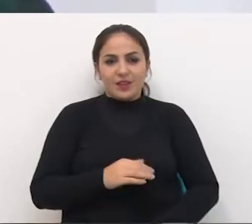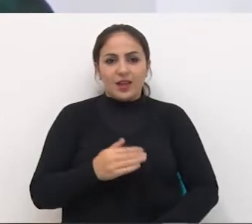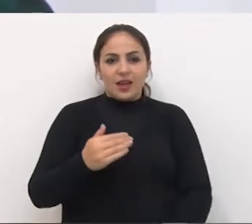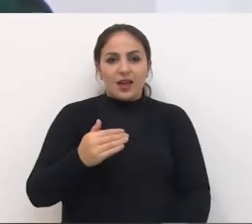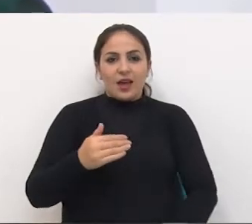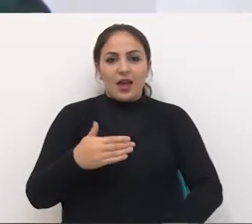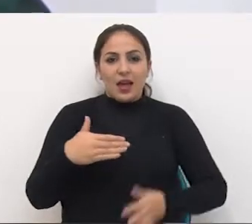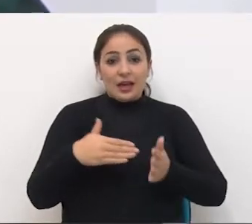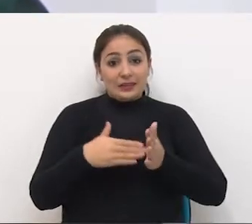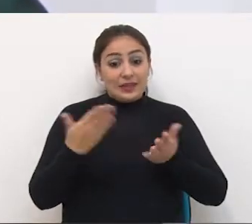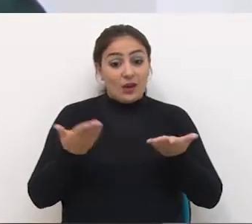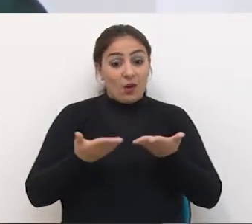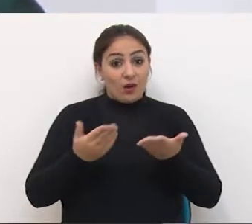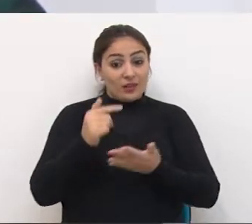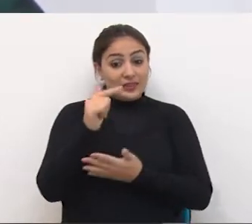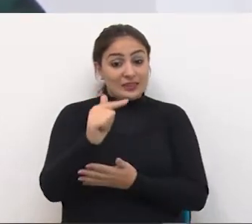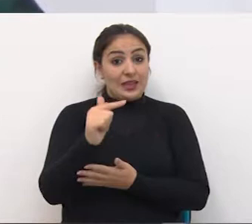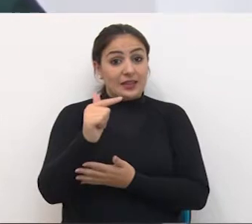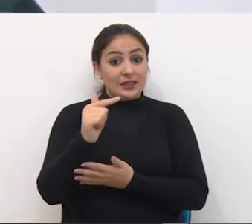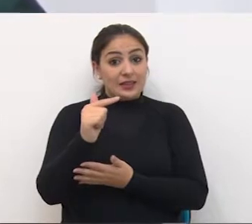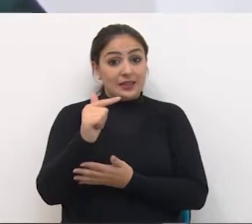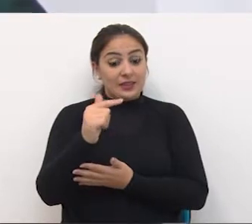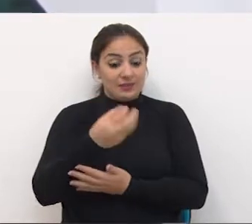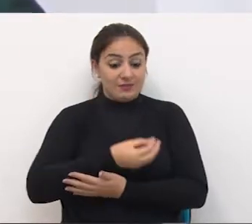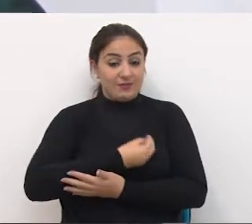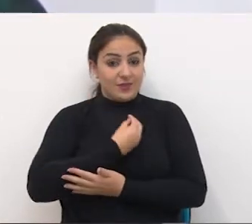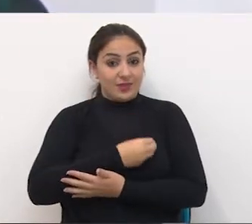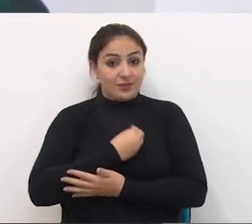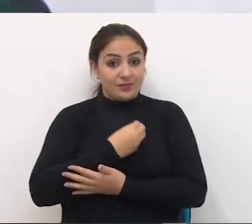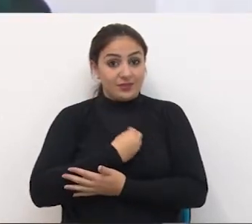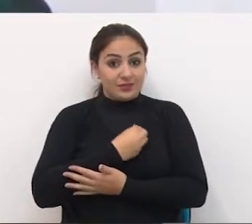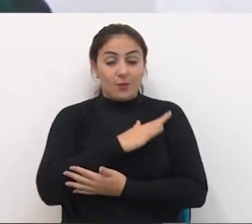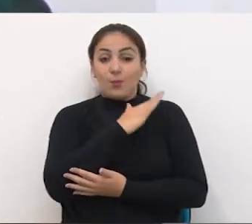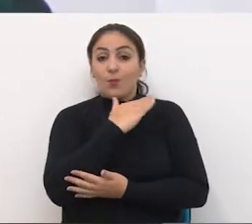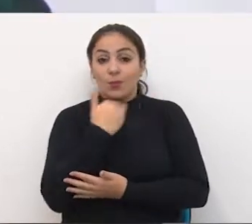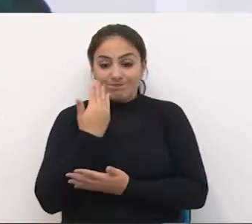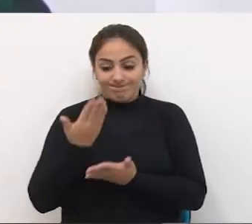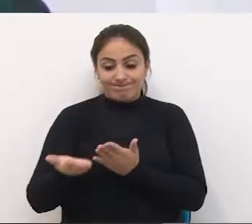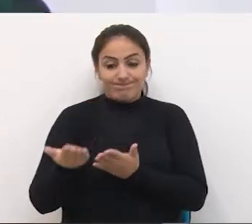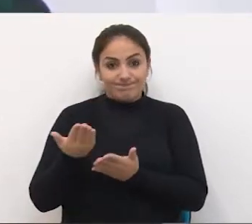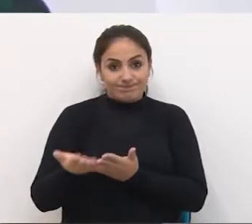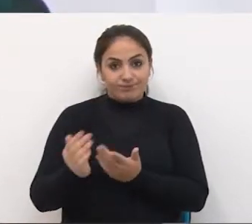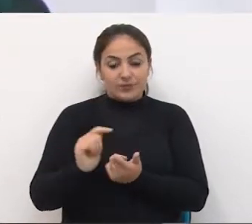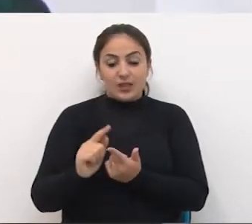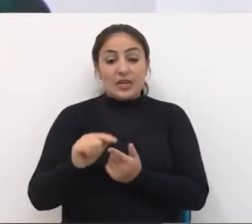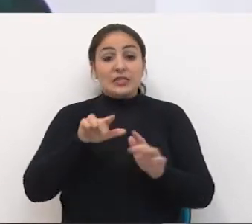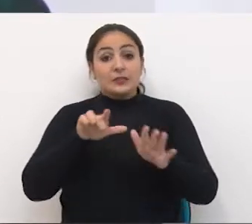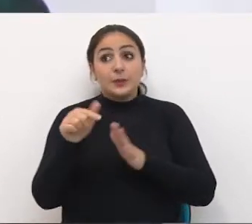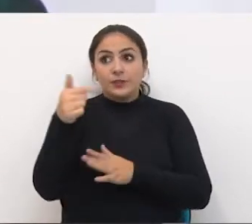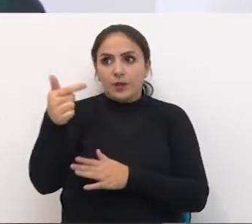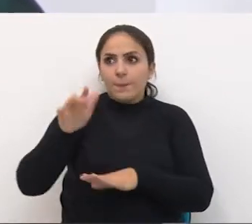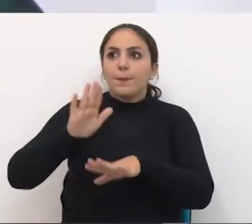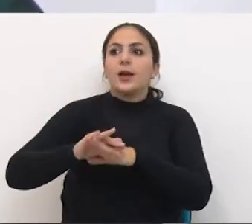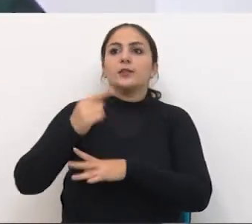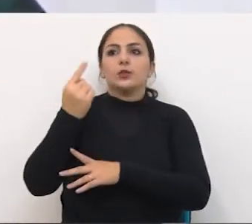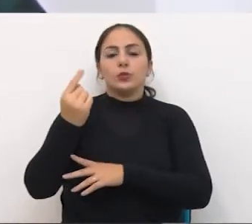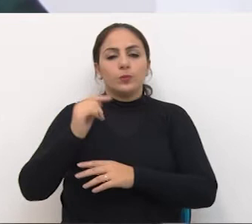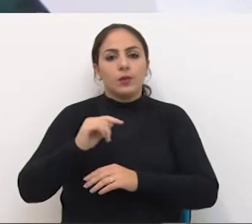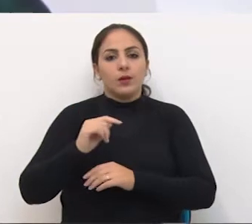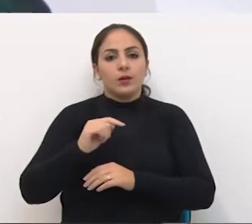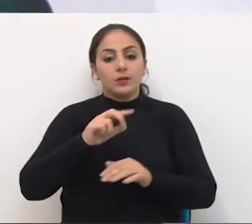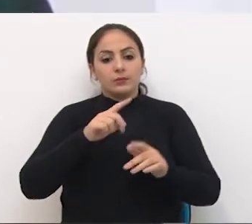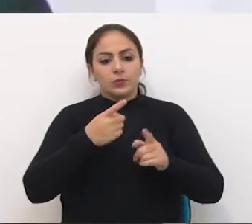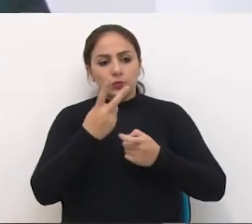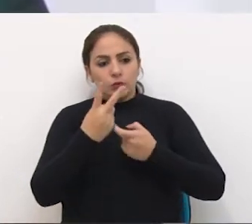Até agora, parece que foram sete vidas Ceifadas Semana que vem vai ser mais uma Daqui dois meses mais